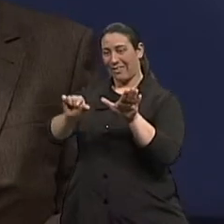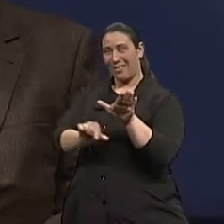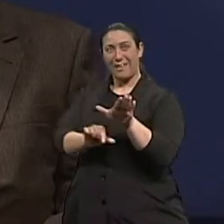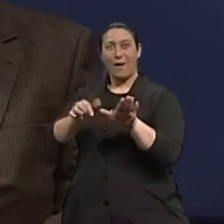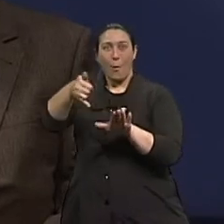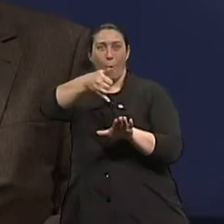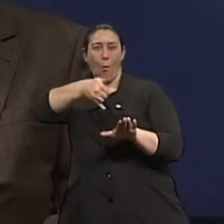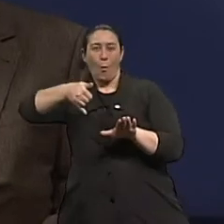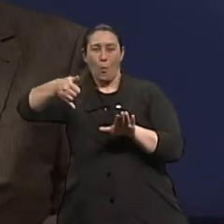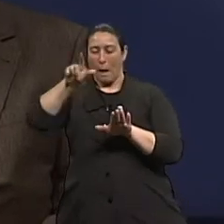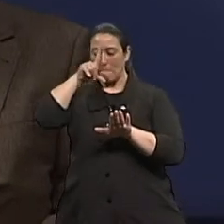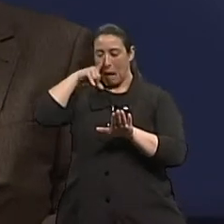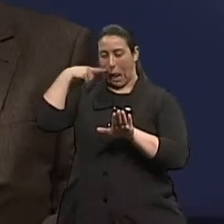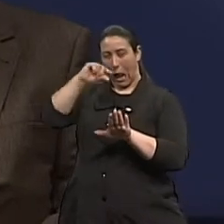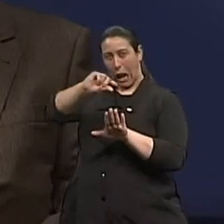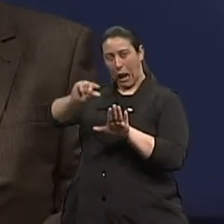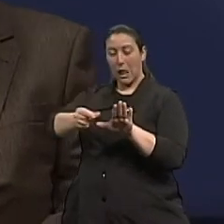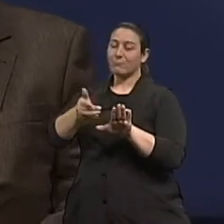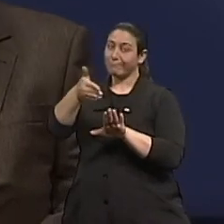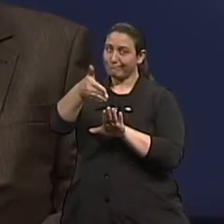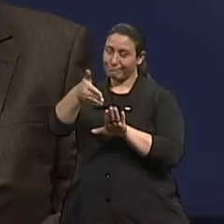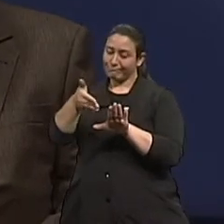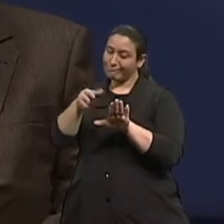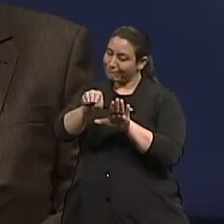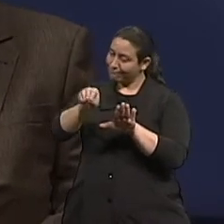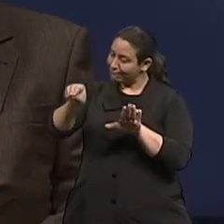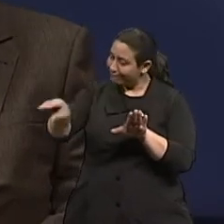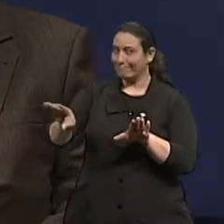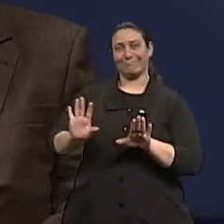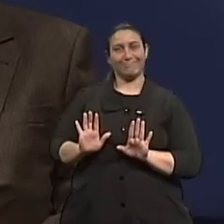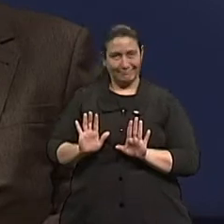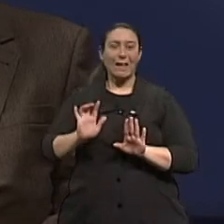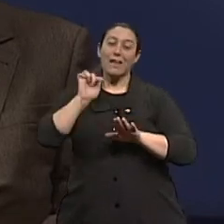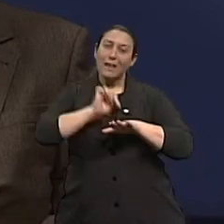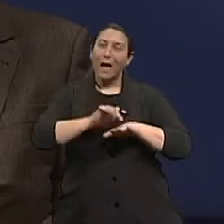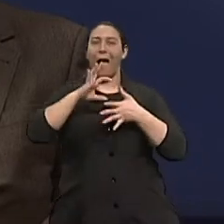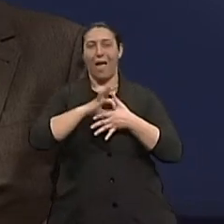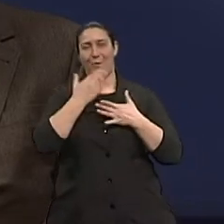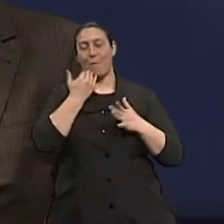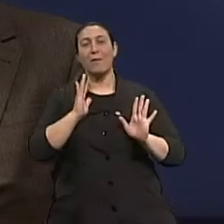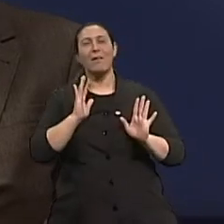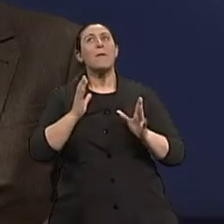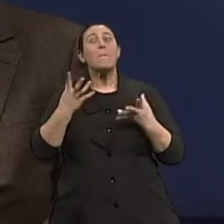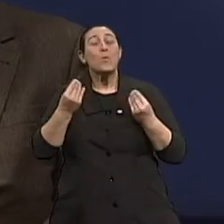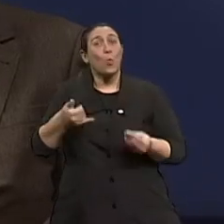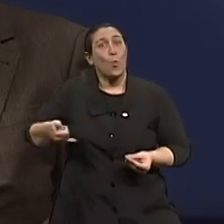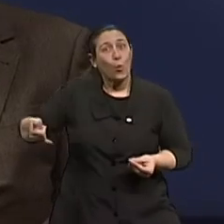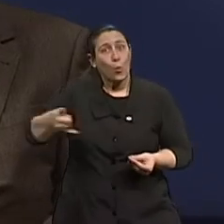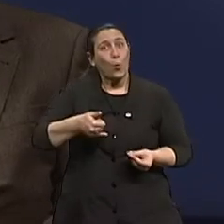outros hábitos, embutidos, gorduras em excesso, realmente